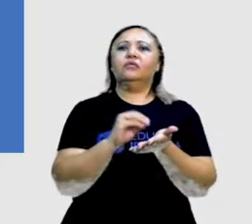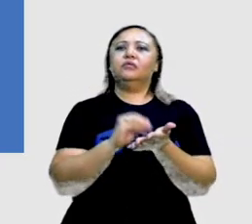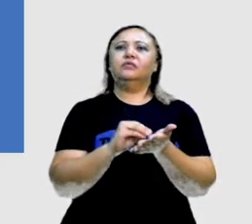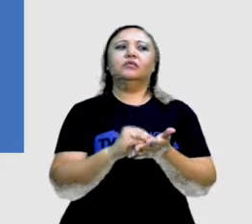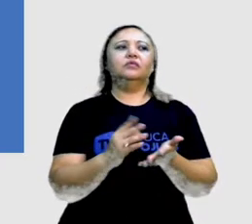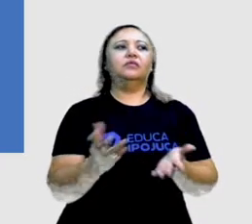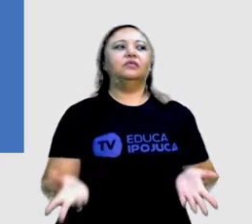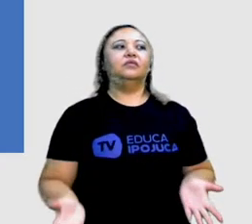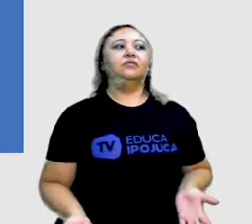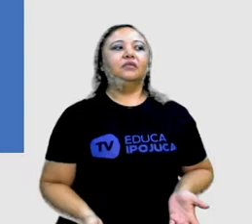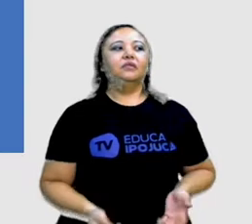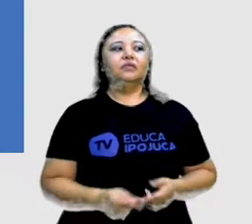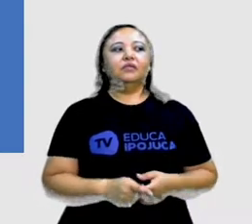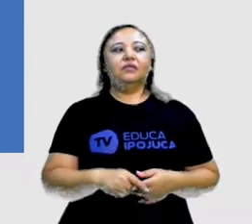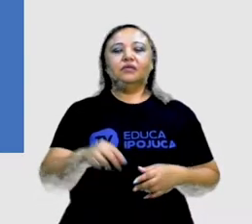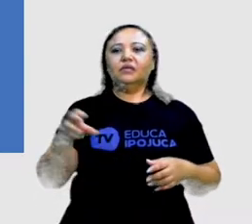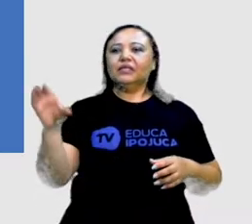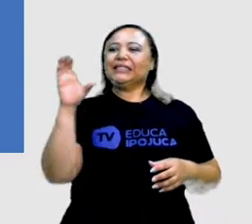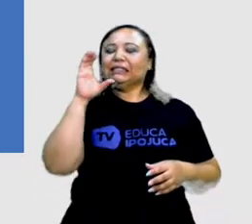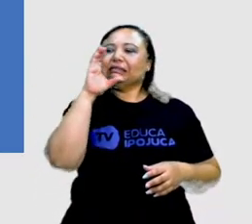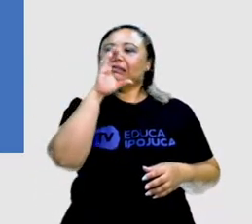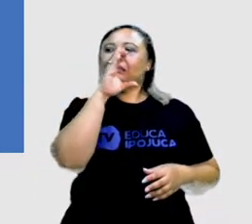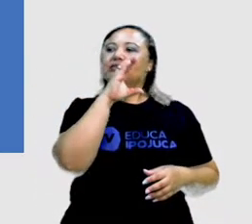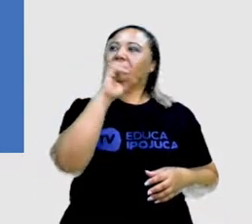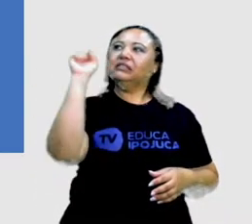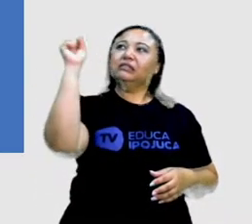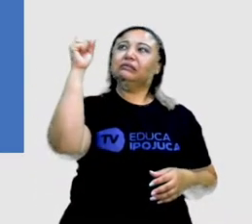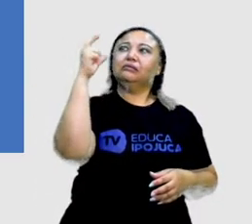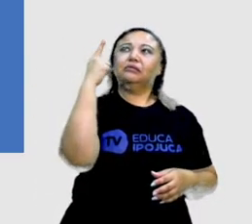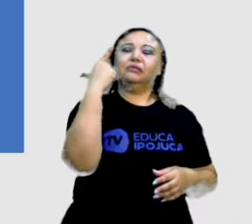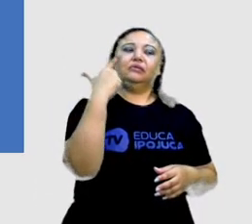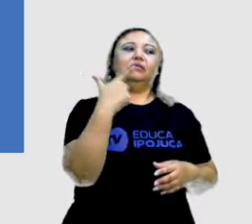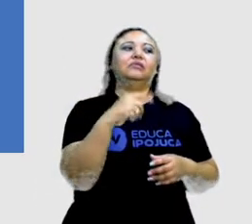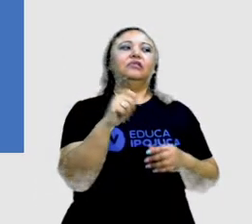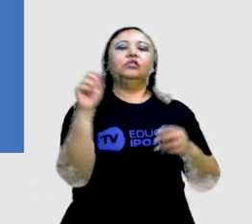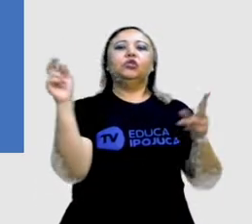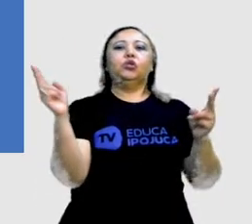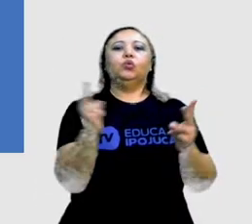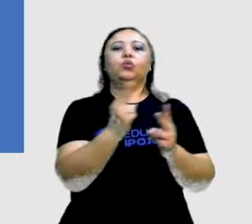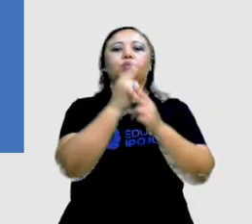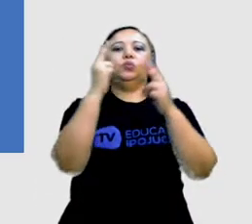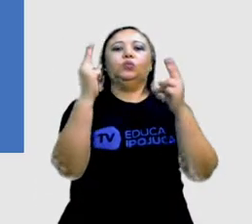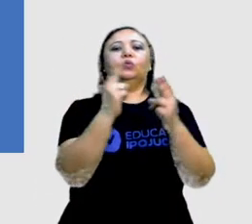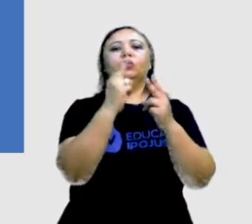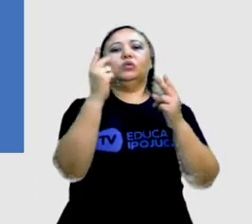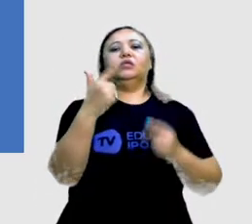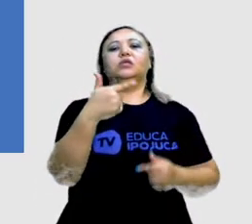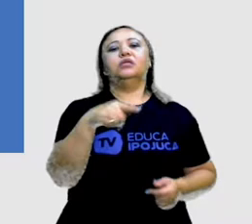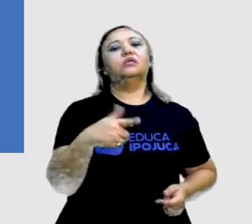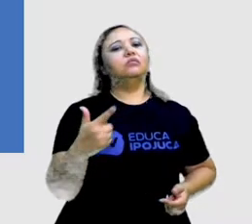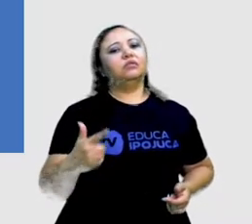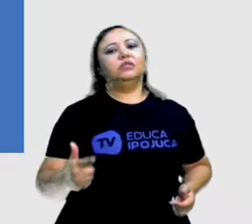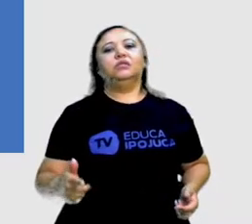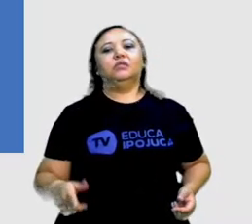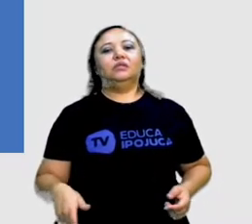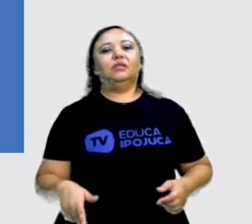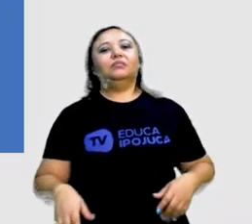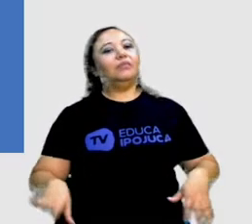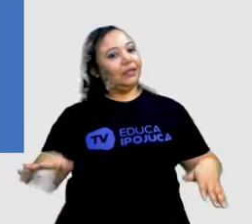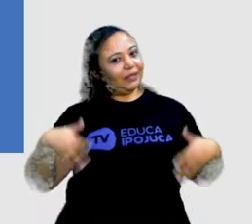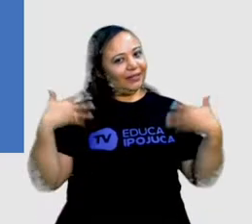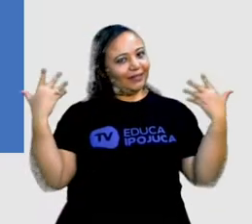Naquela tarde muito quente de verão, não tinha vento, mas não impediu que a turma se divertisse da mesma forma.